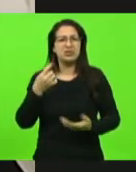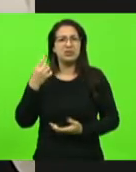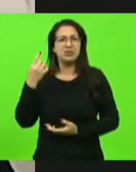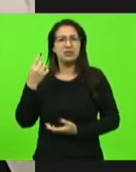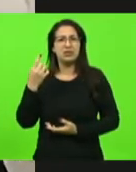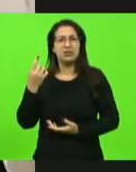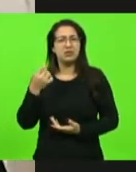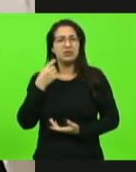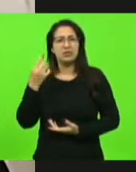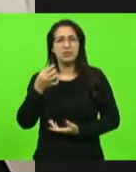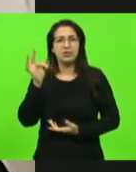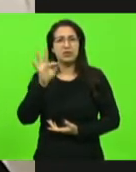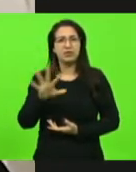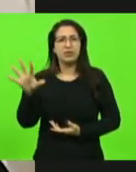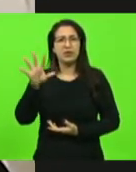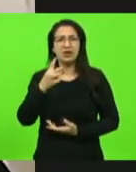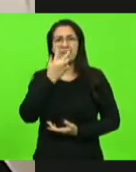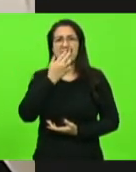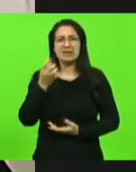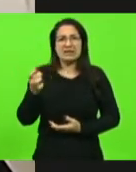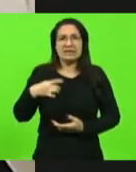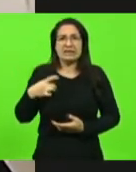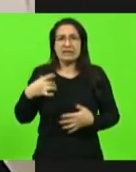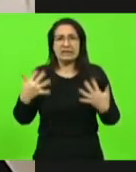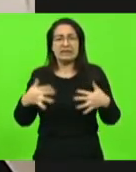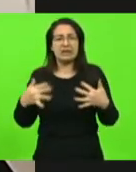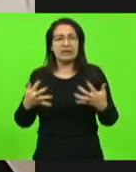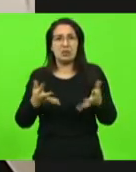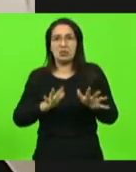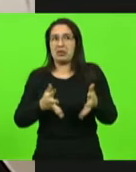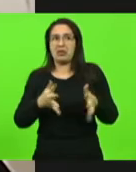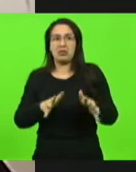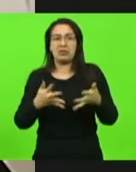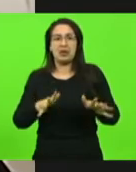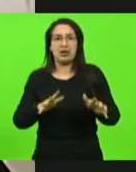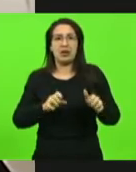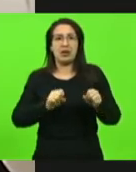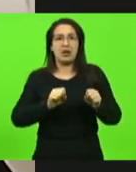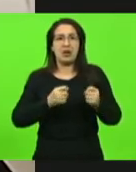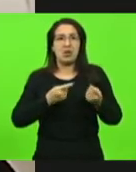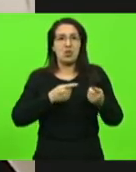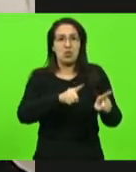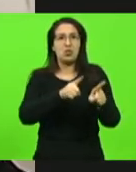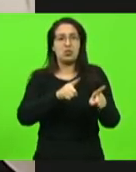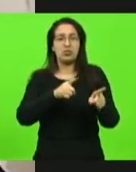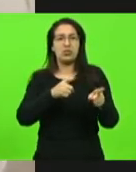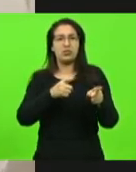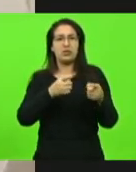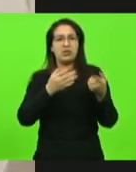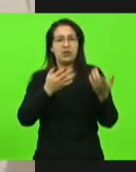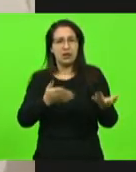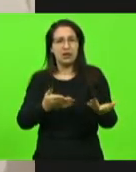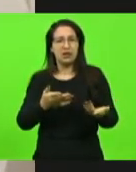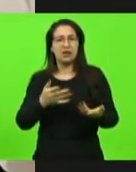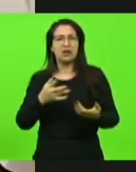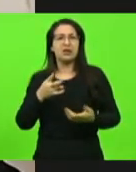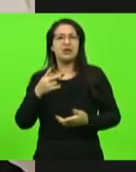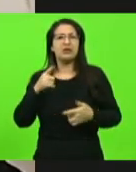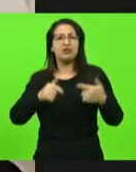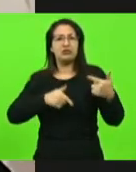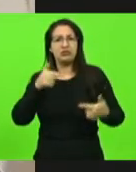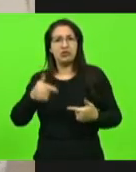De que medo, que pavor é esse que vocês têm de enfrentar pessoas que têm uma carreira ilibada, pessoas que têm uma